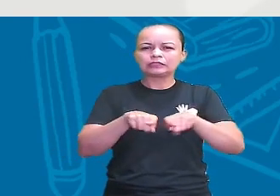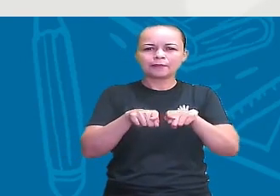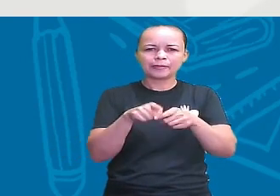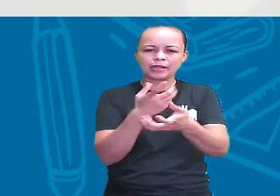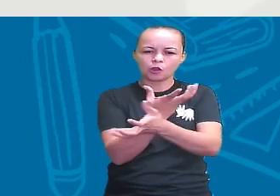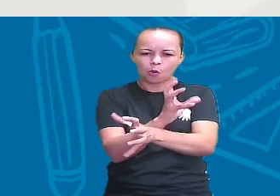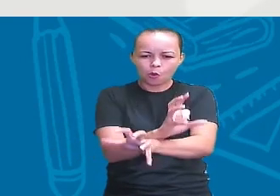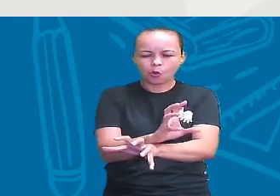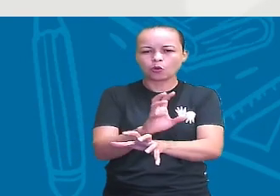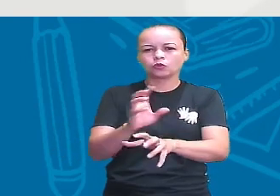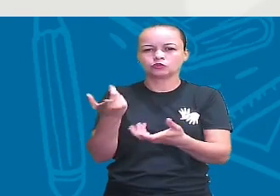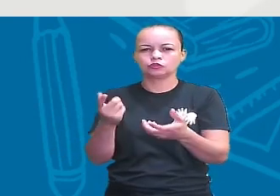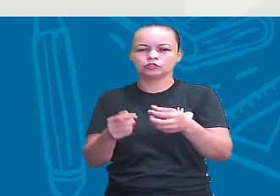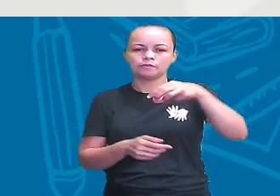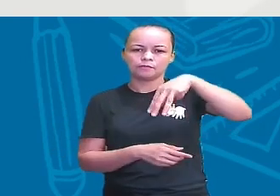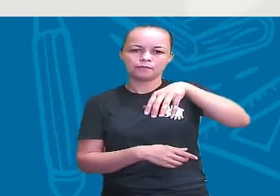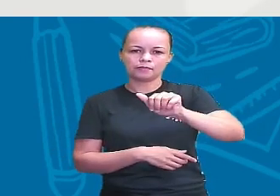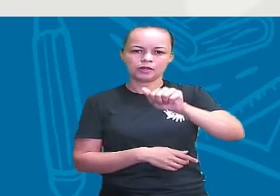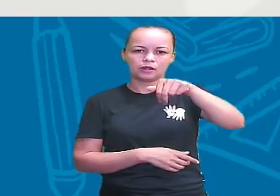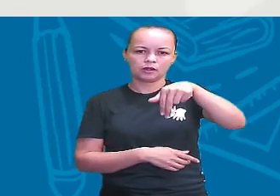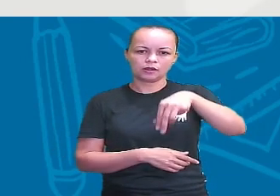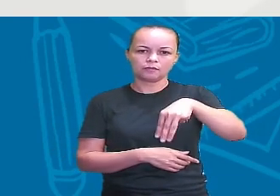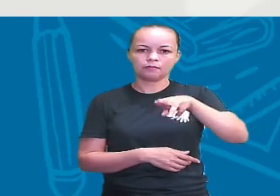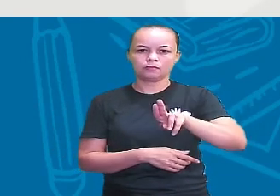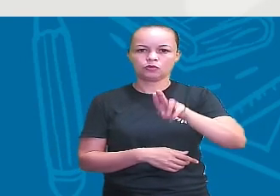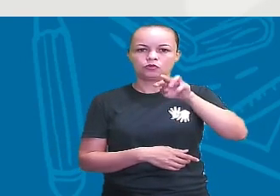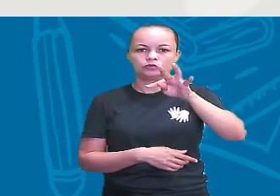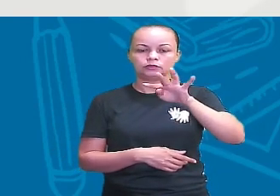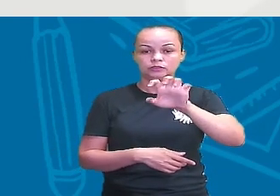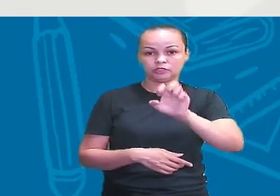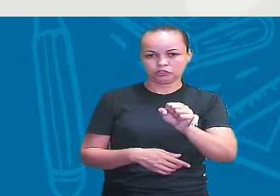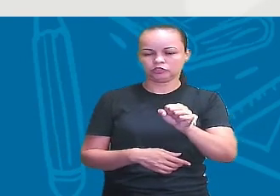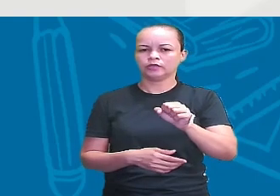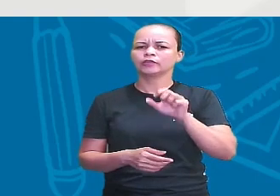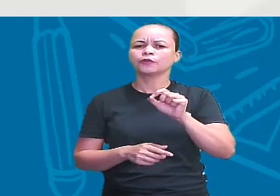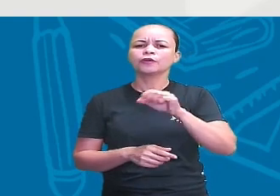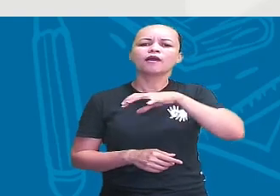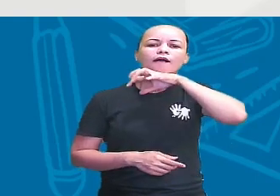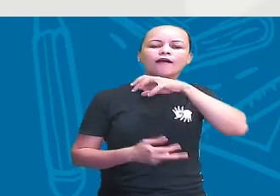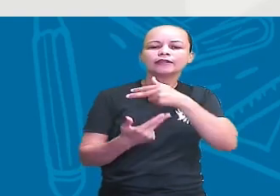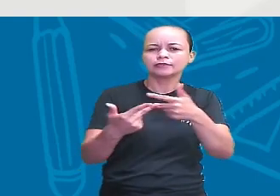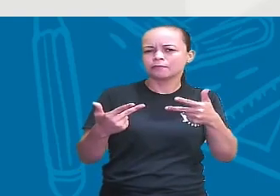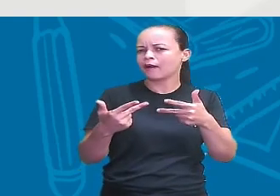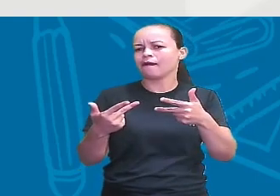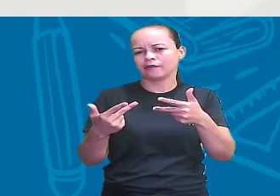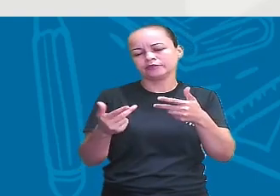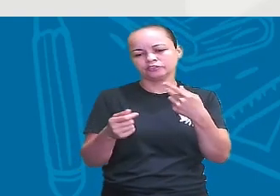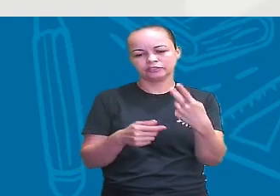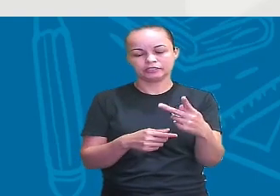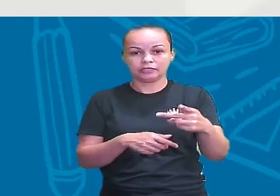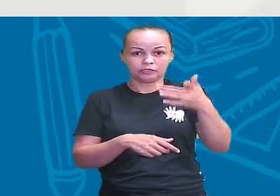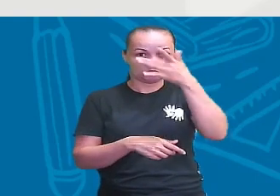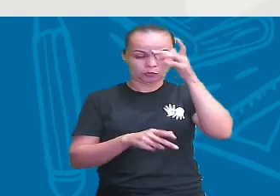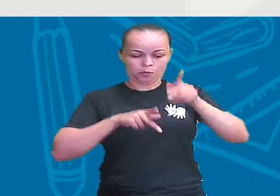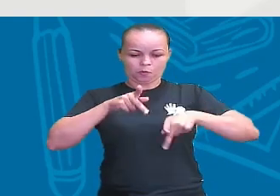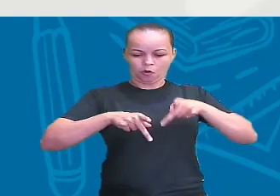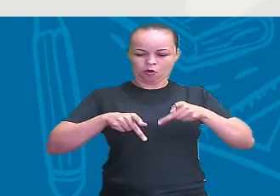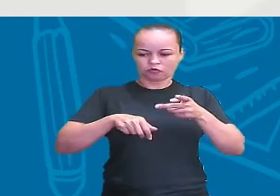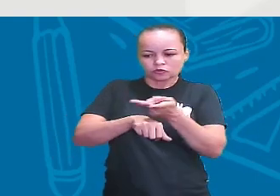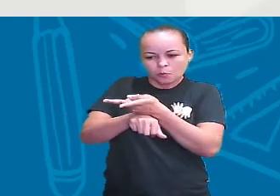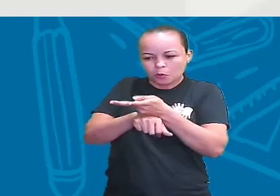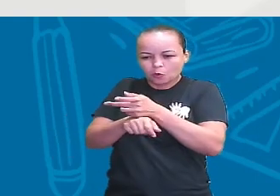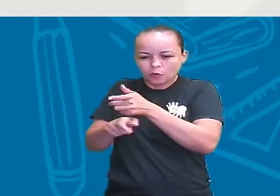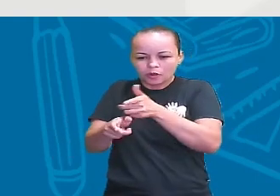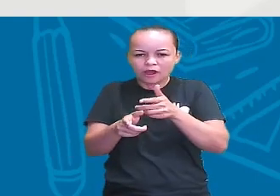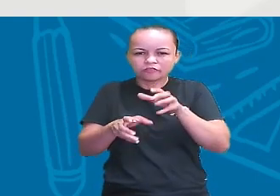e bisões. Mamutes e bisões eram animais, tá? Muito provavelmente, eram animais que esses povos caçavam e se alimentavam de